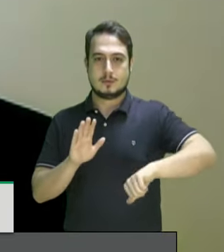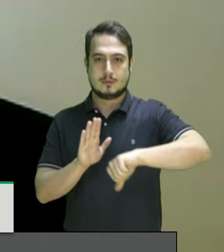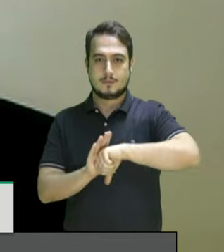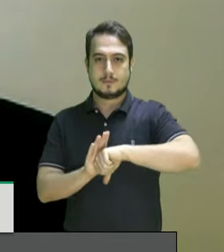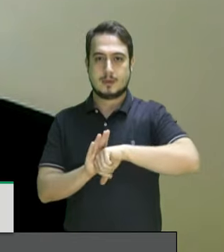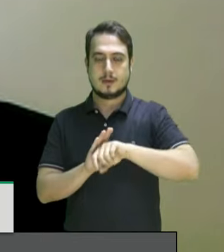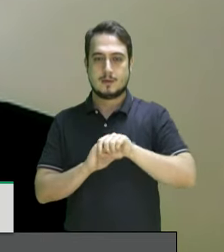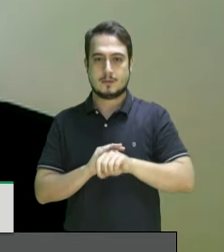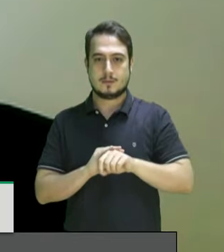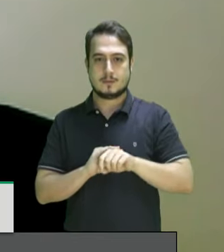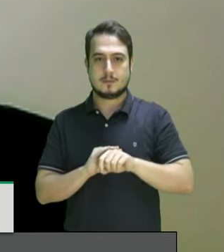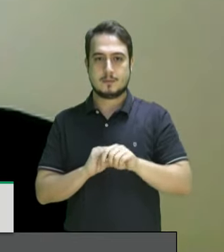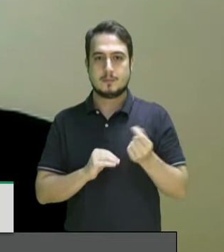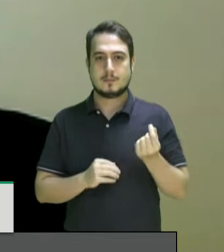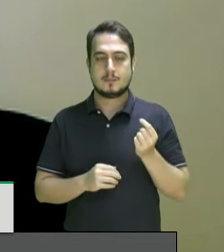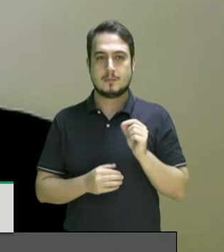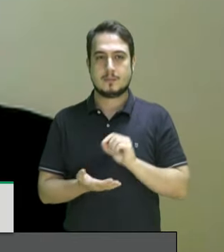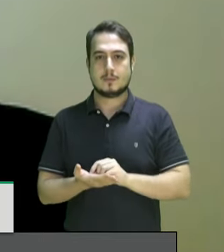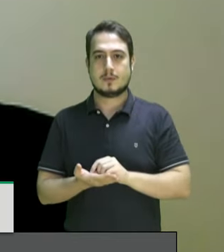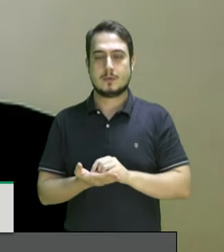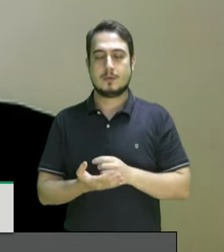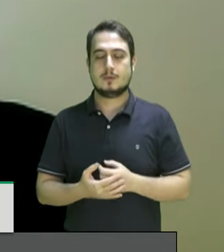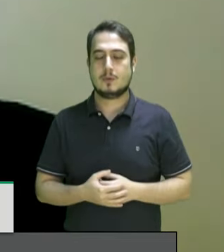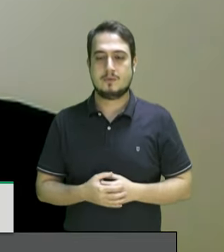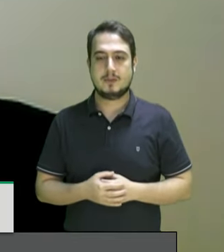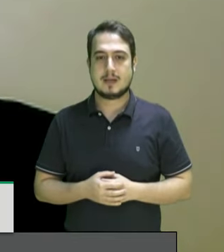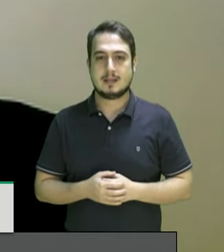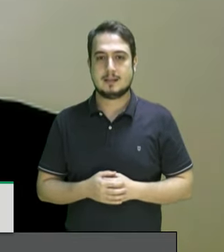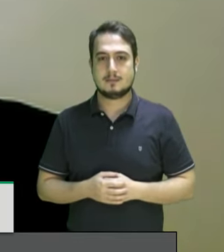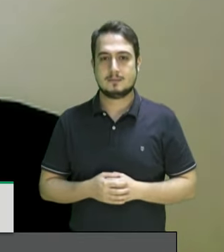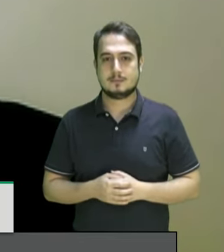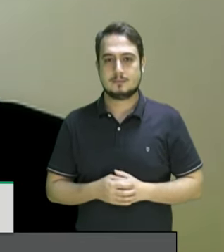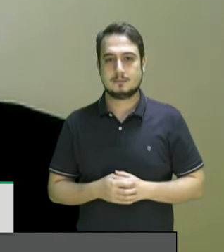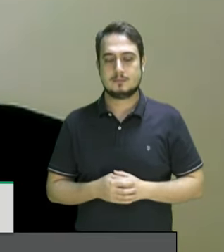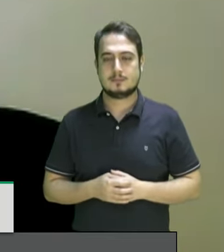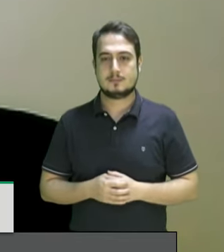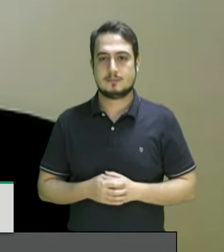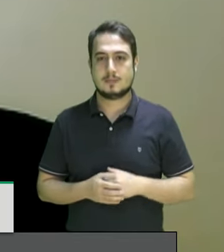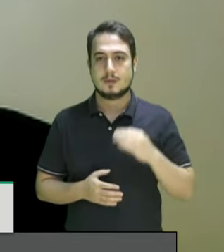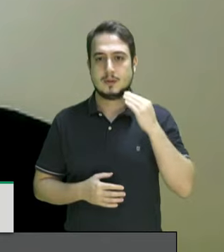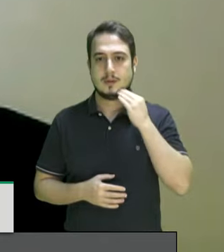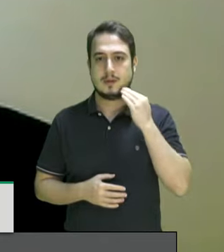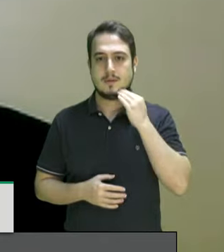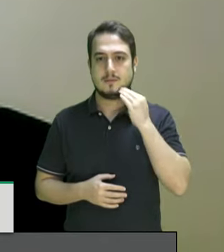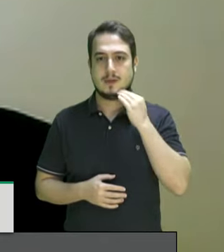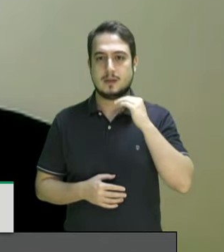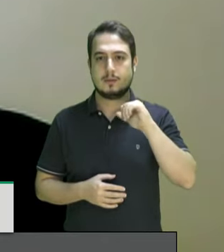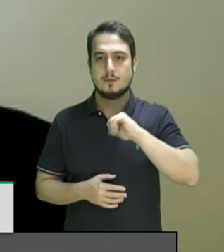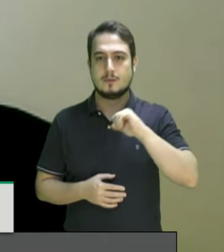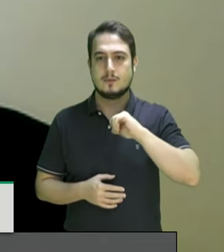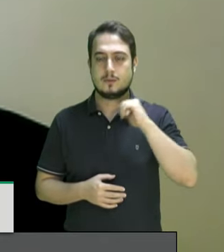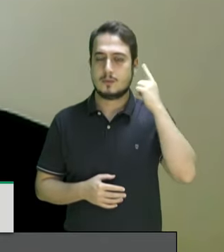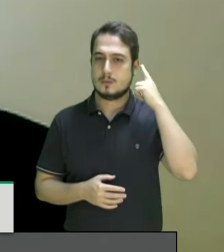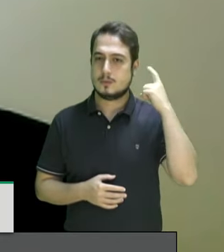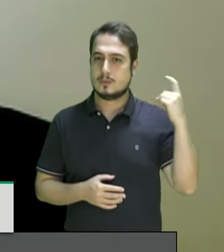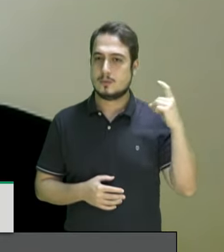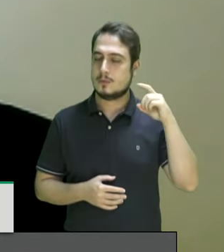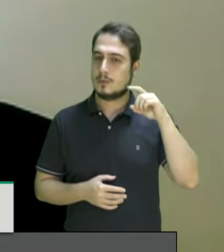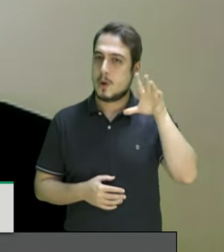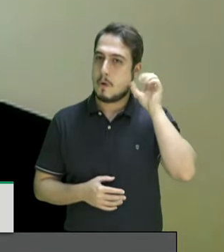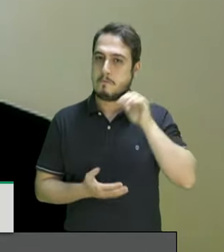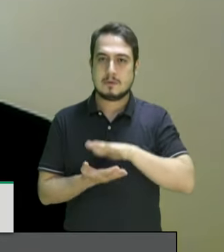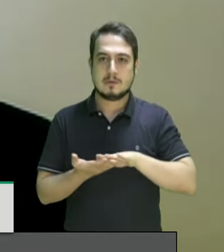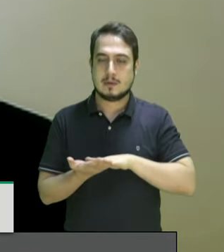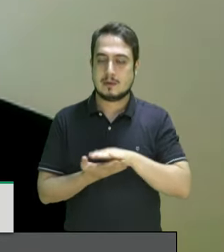de revolução dos micróbios jurídicos porque sobre nós negros e negros foi dito por Costa Pinto